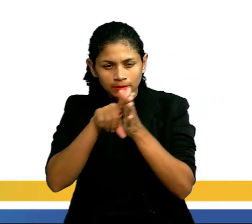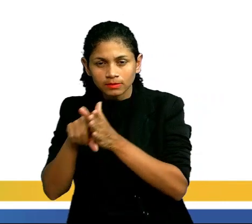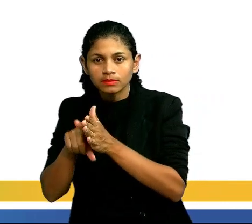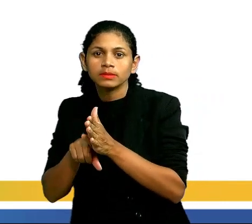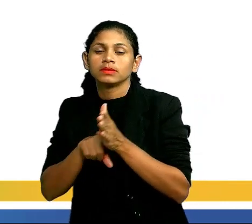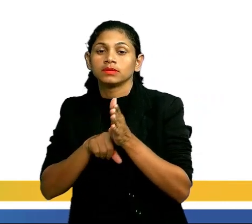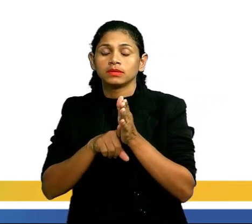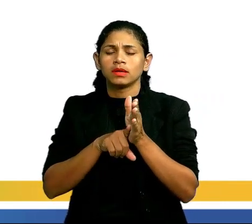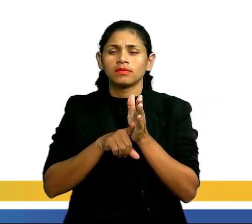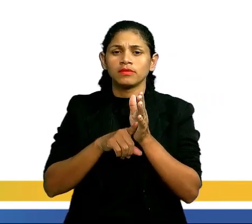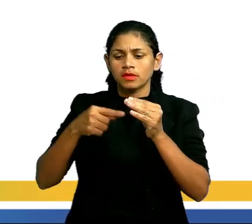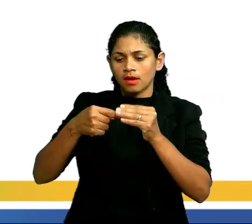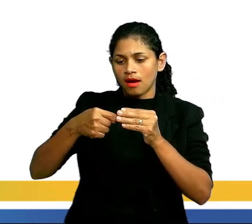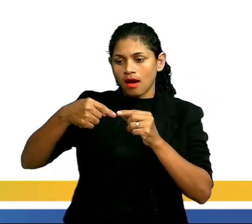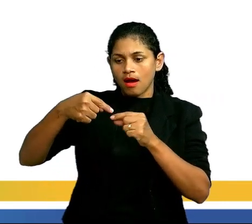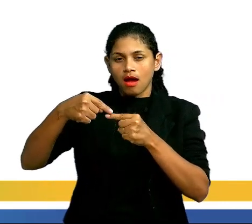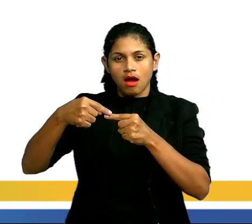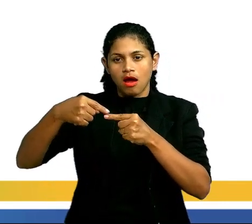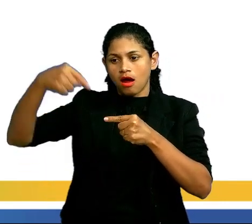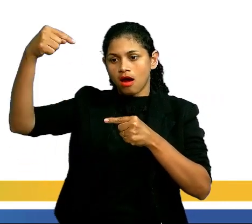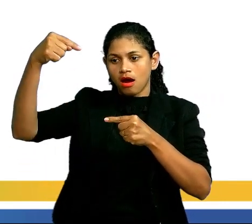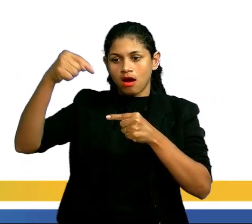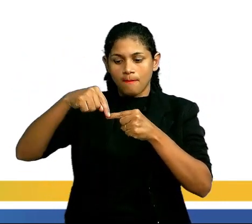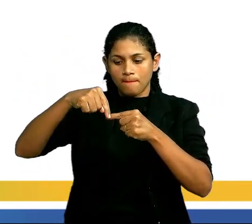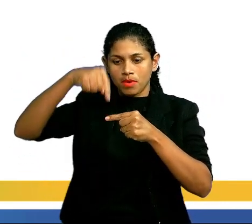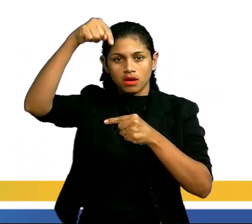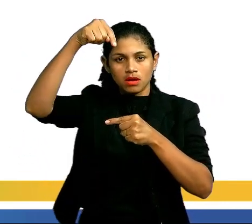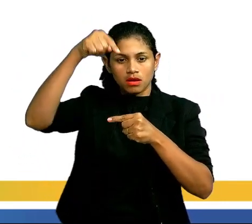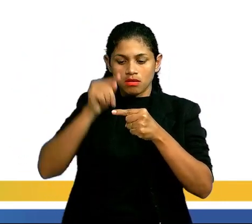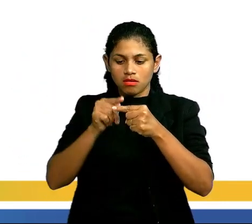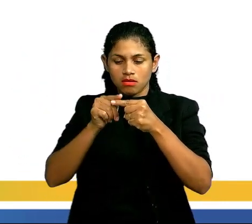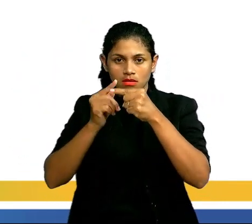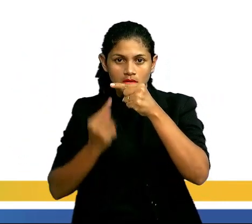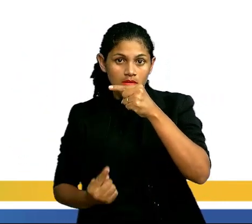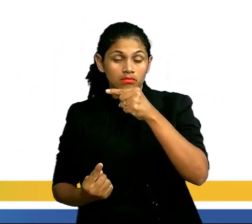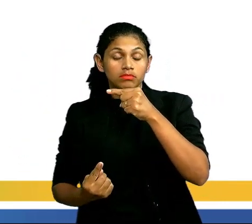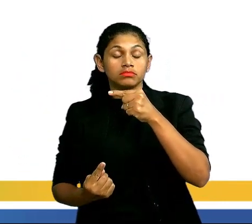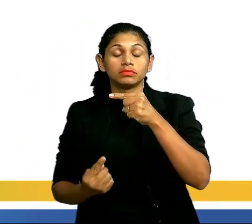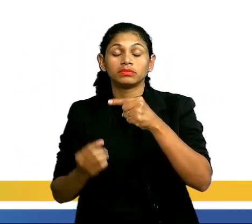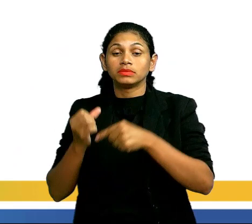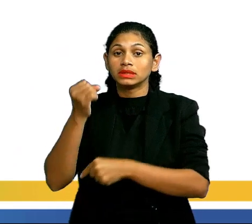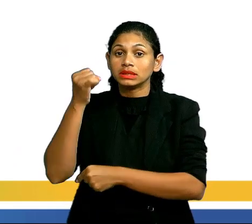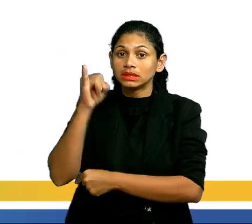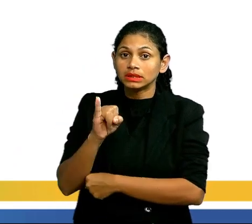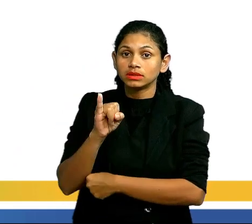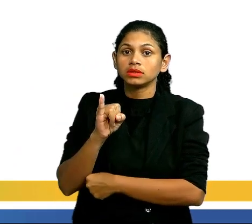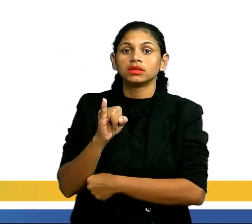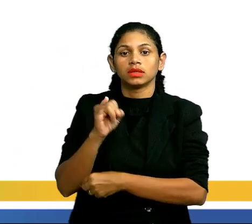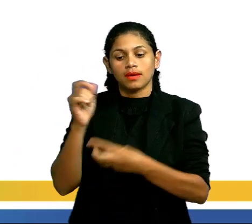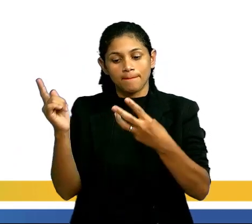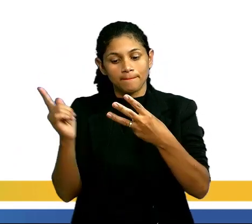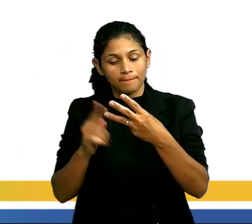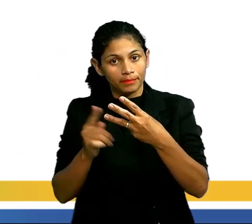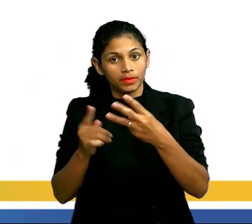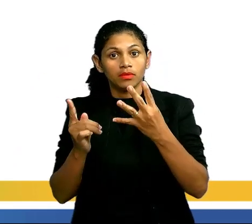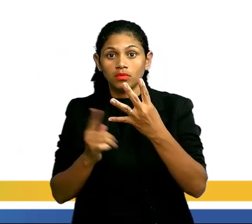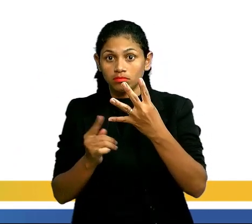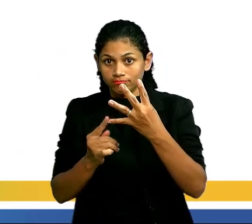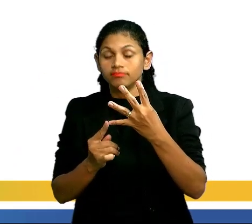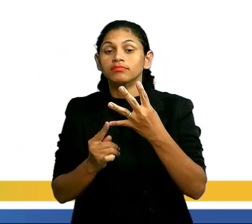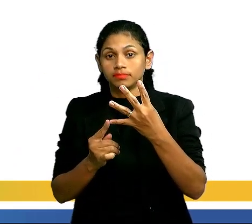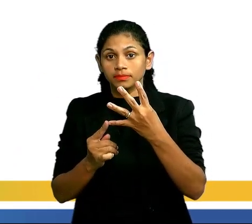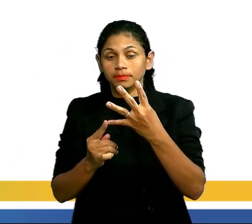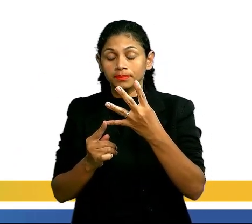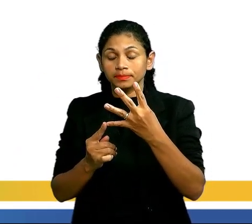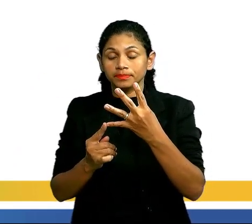ramificação, que está na perninha aí para cima ou para baixo, ele é um carbono terciário ou ele é um carbono quaternário, e só